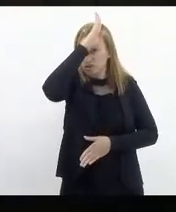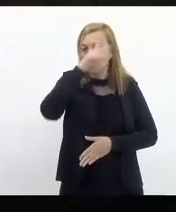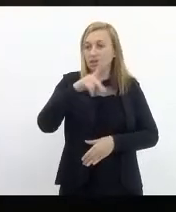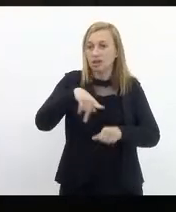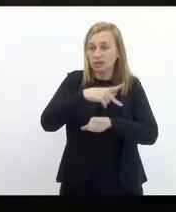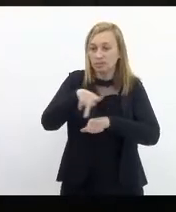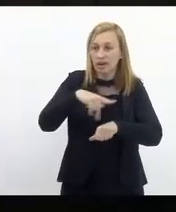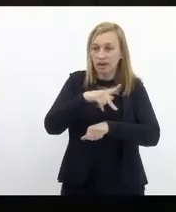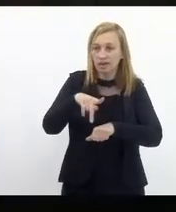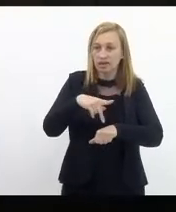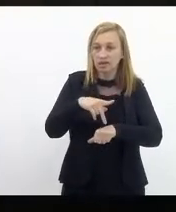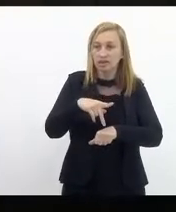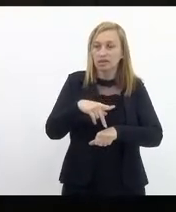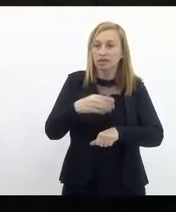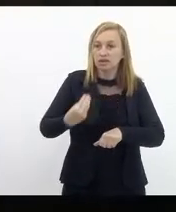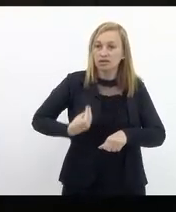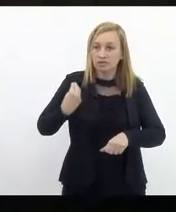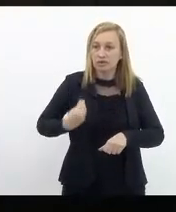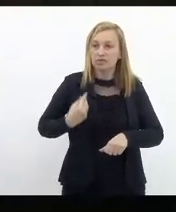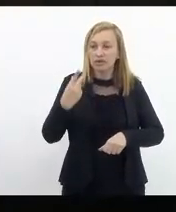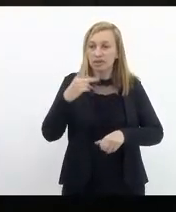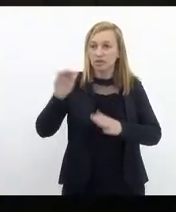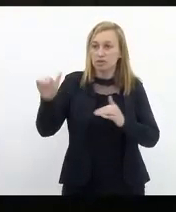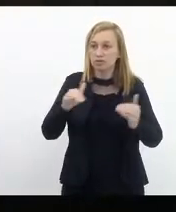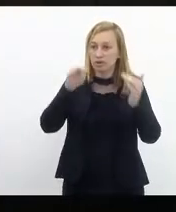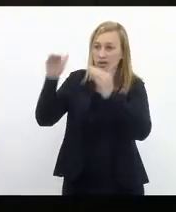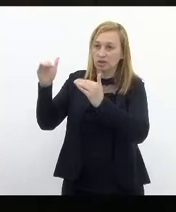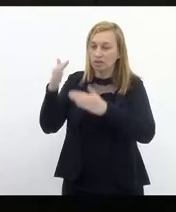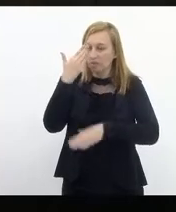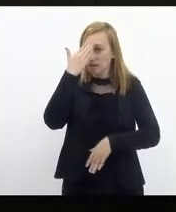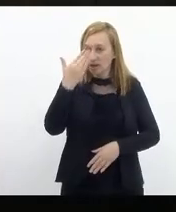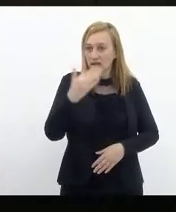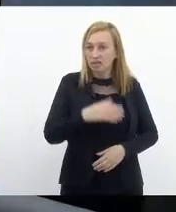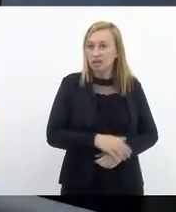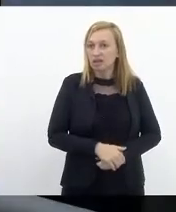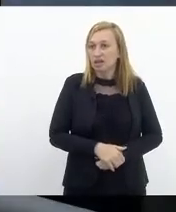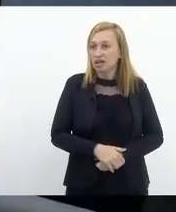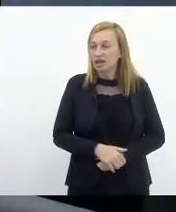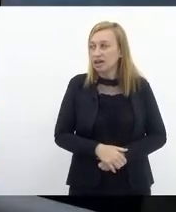país sobreviva na sua soberania muito obrigado presidente